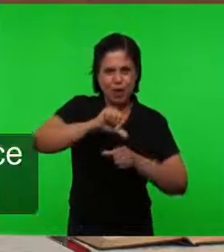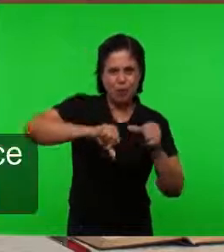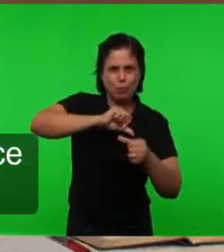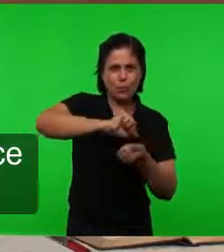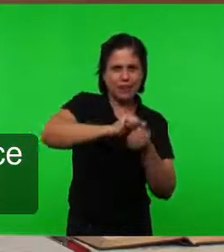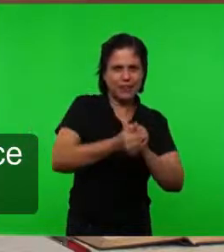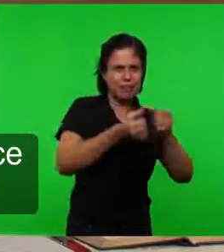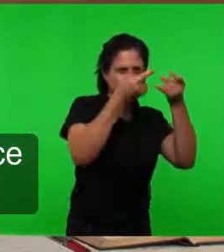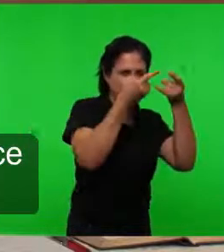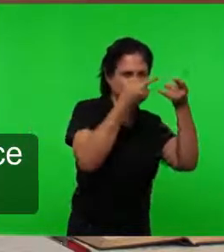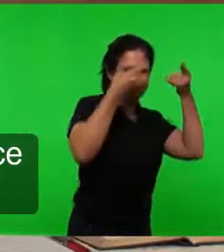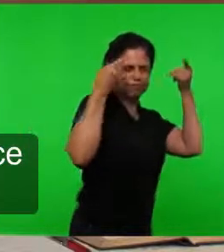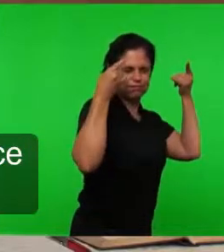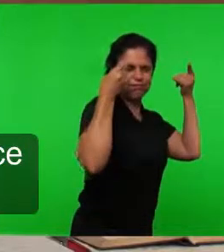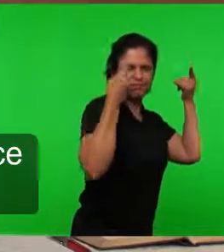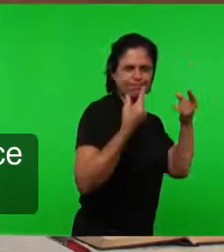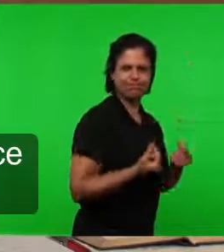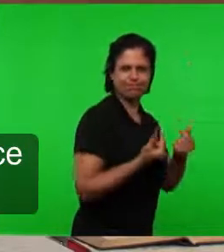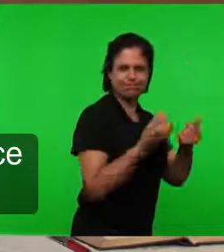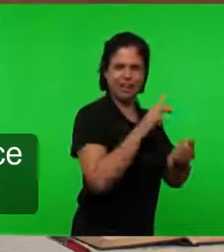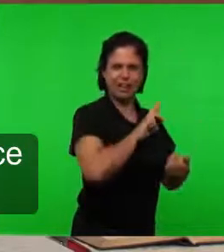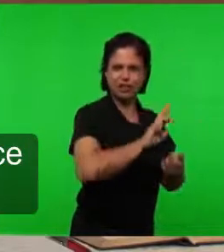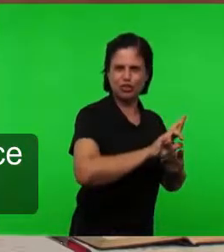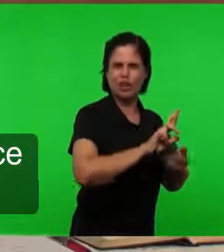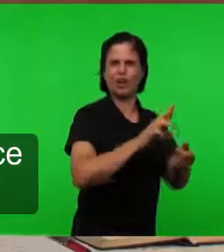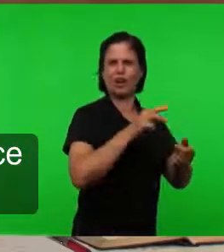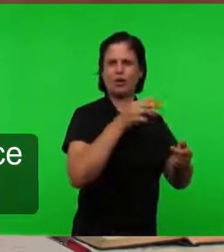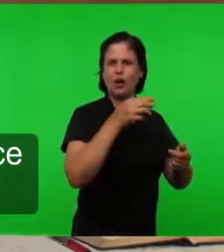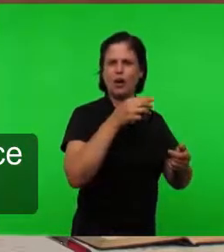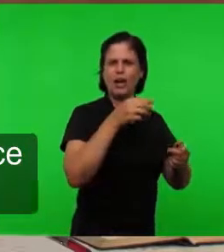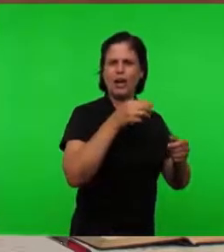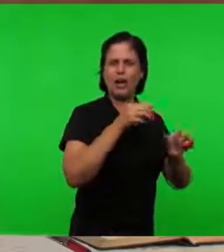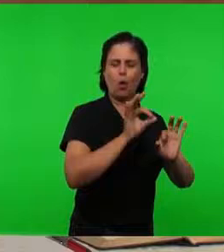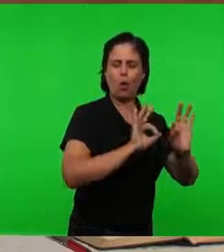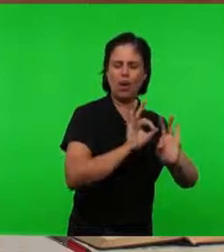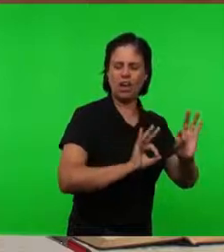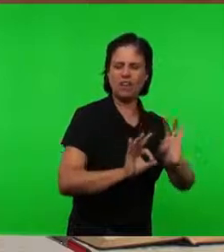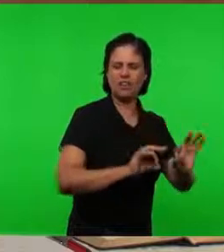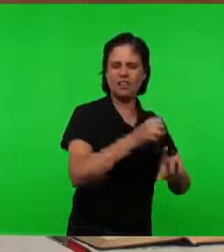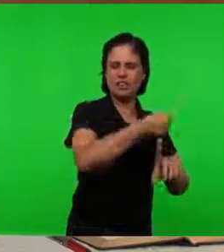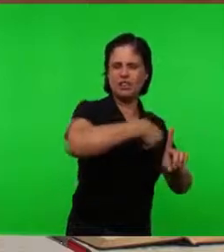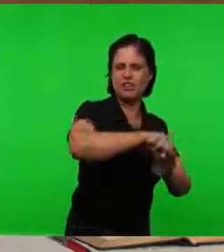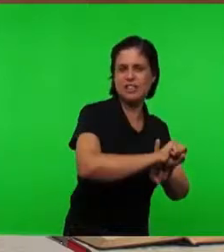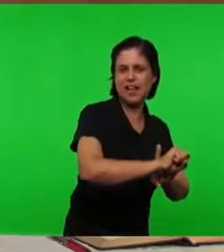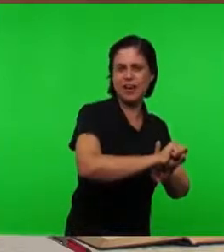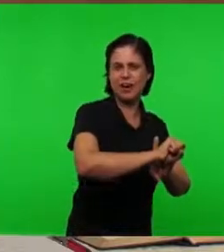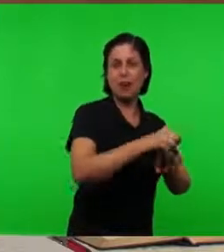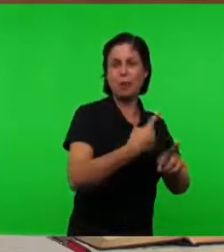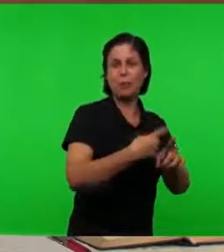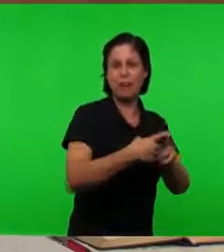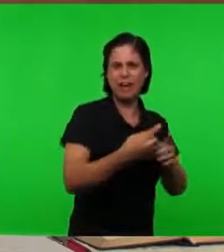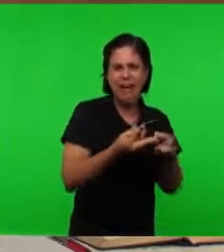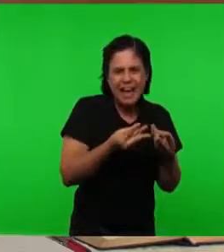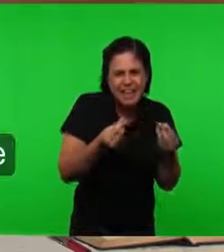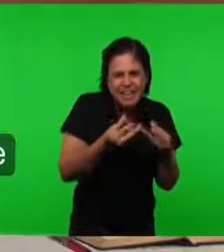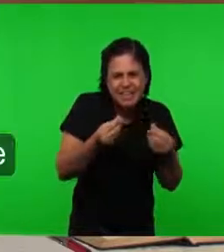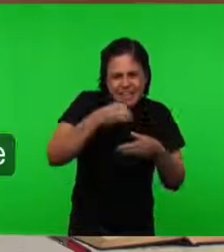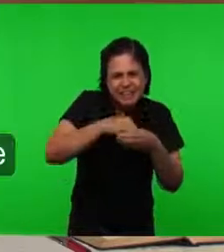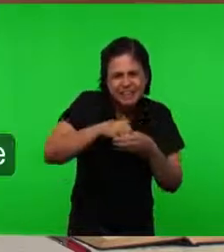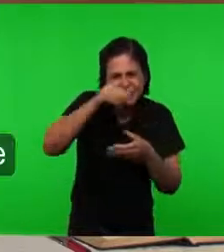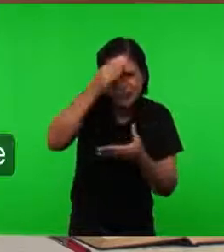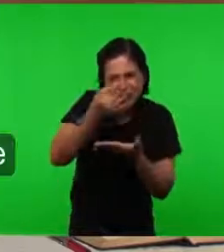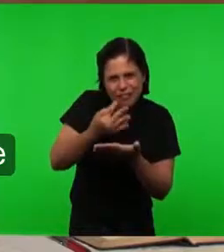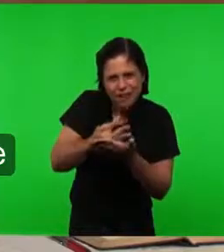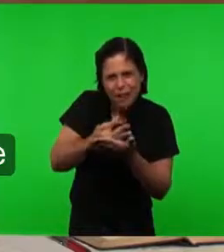Eclesiástica Organizacional Mas A essência da fé Que estava na semente Do grão de mostarda